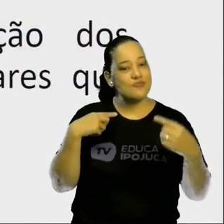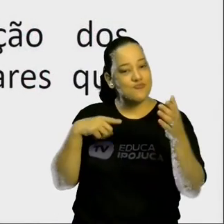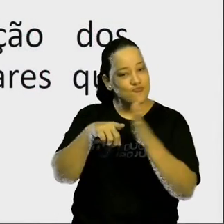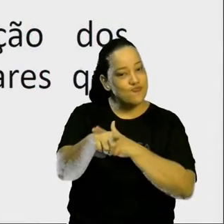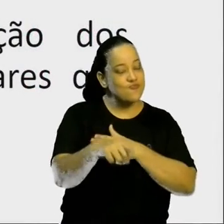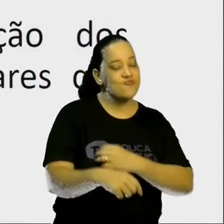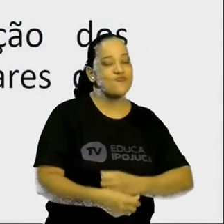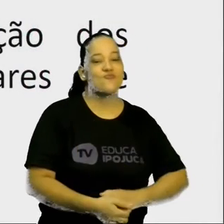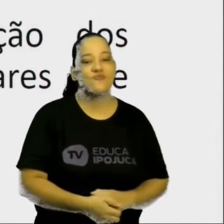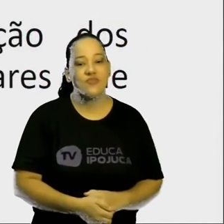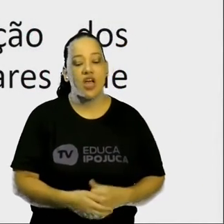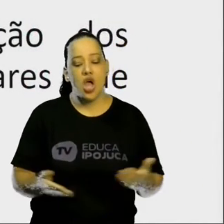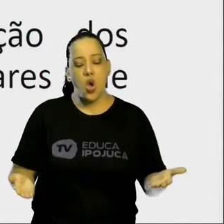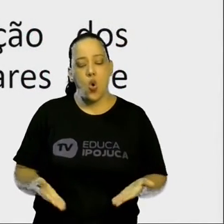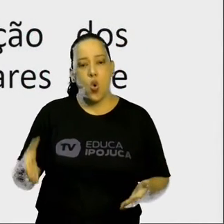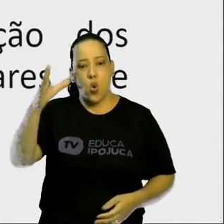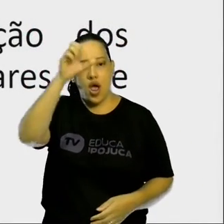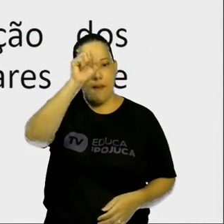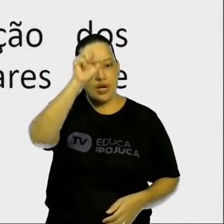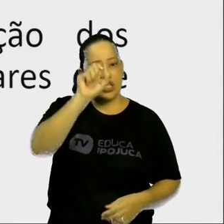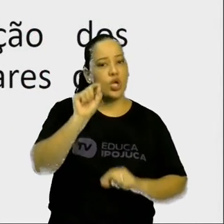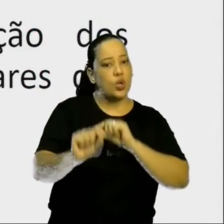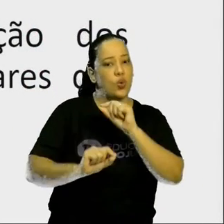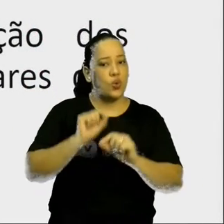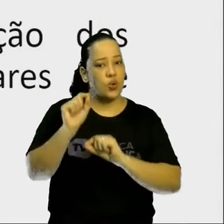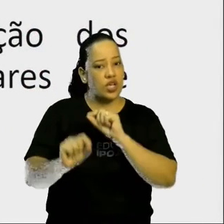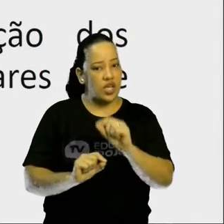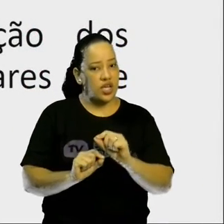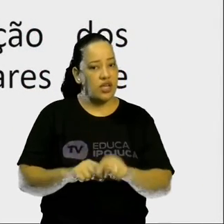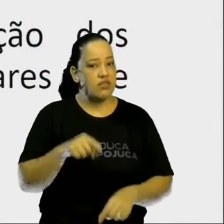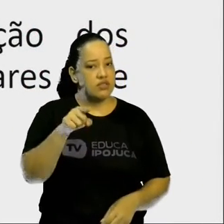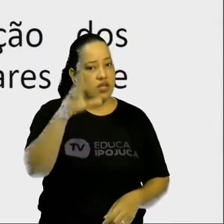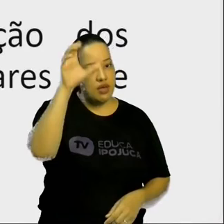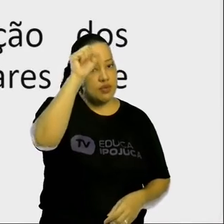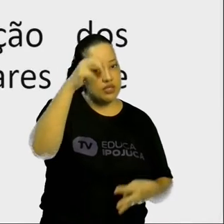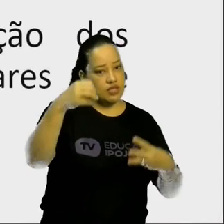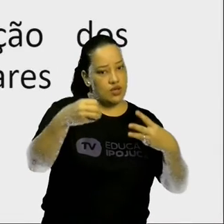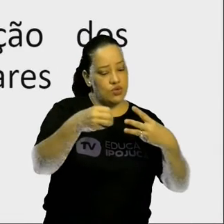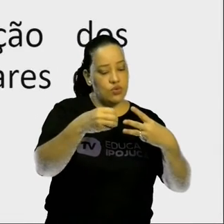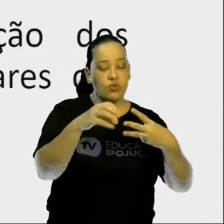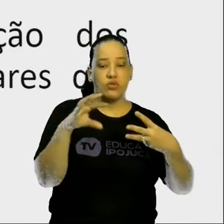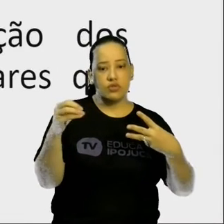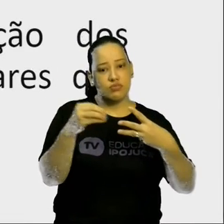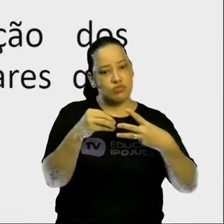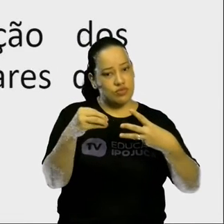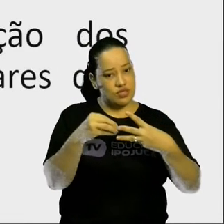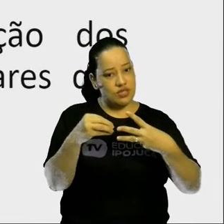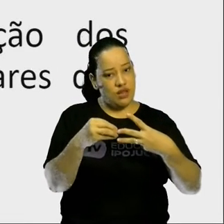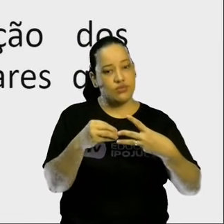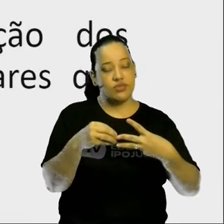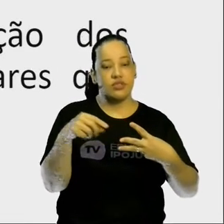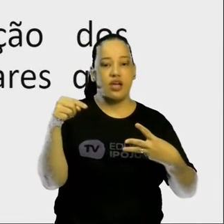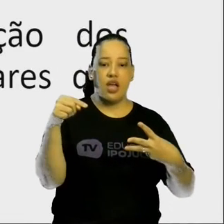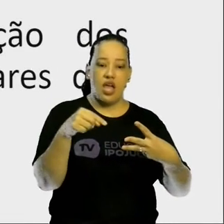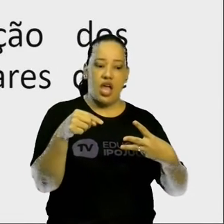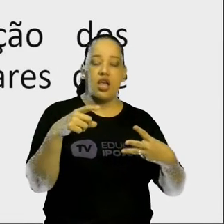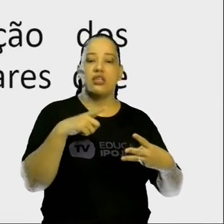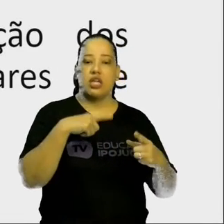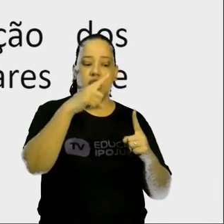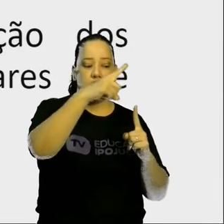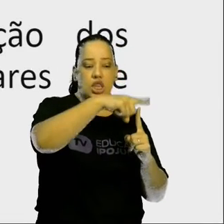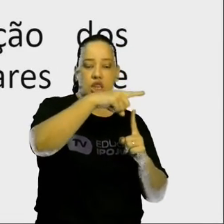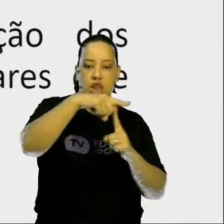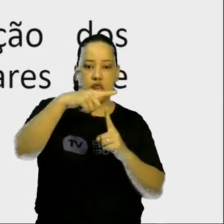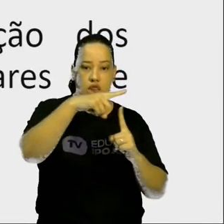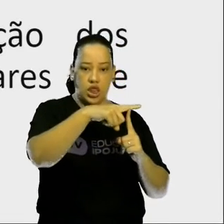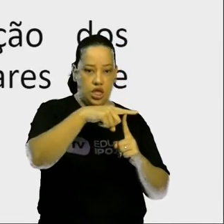Então, o que foi que a gente aprendeu hoje? Você aprendeu o que são células, beleza? Quais são os tipos de células